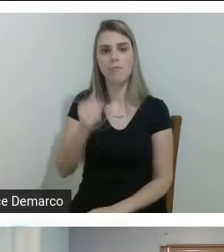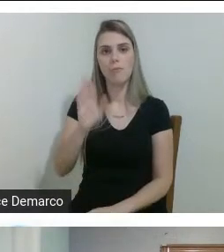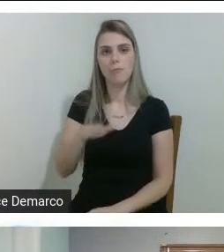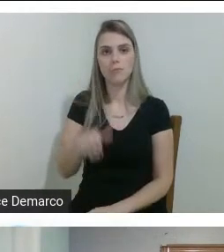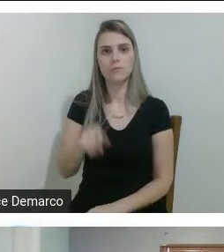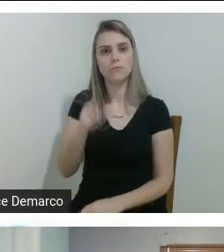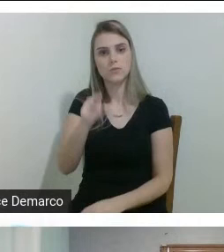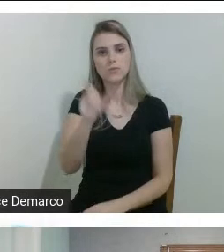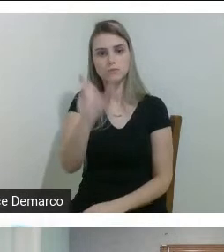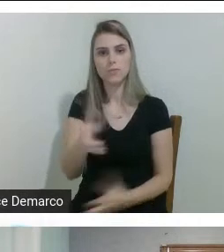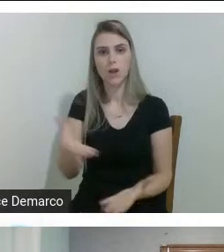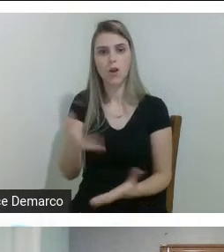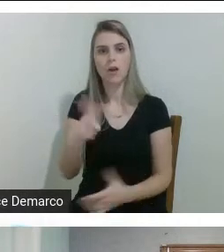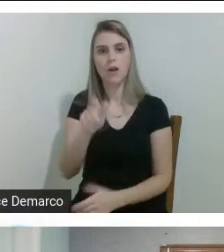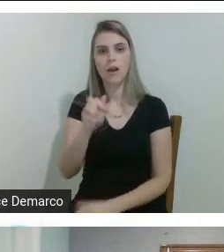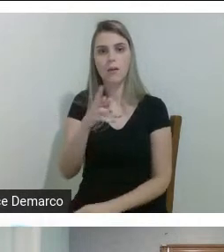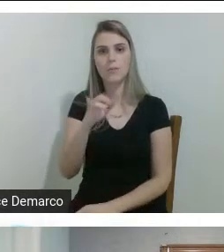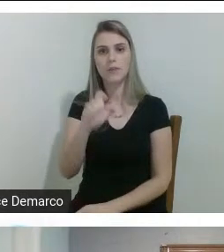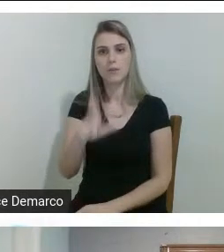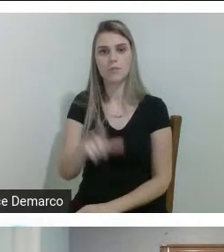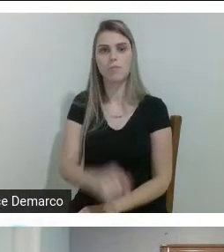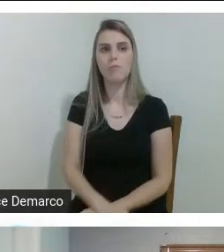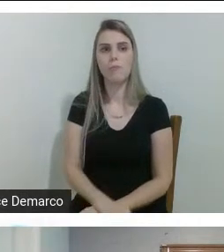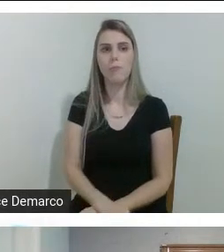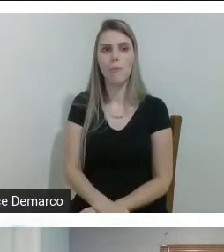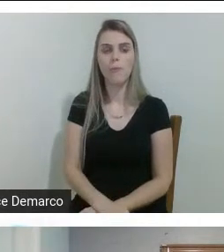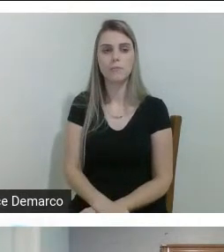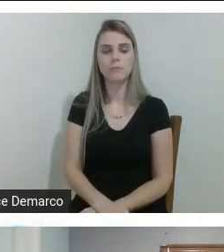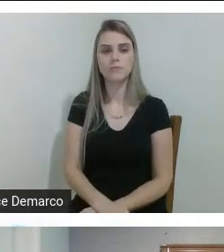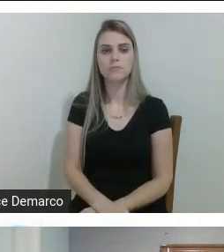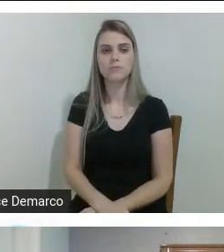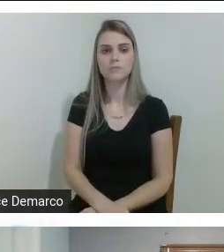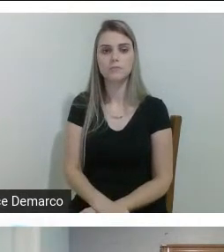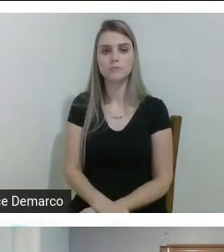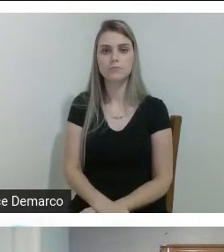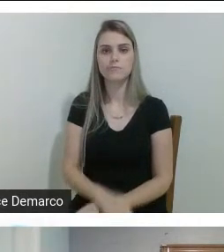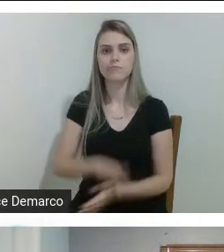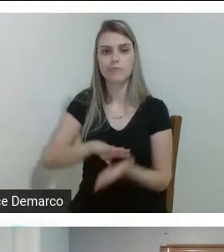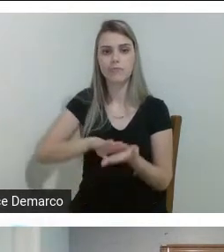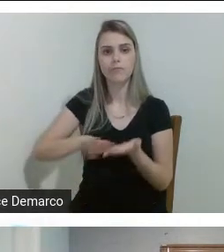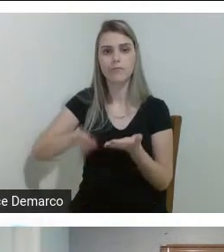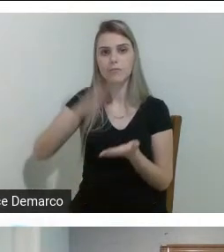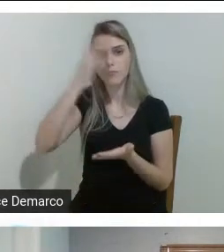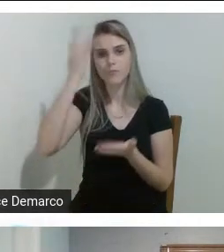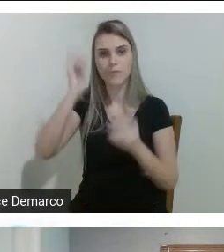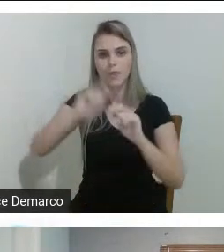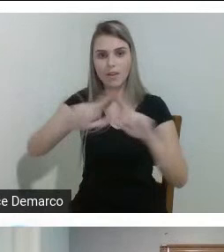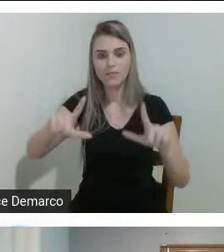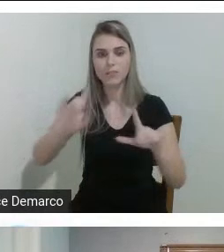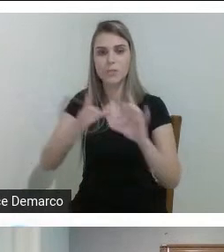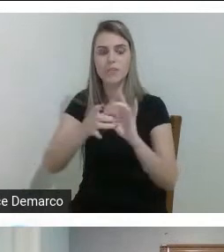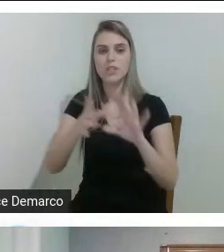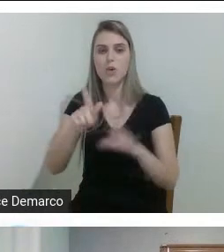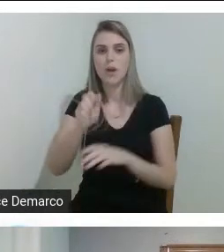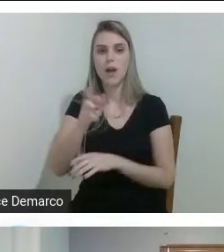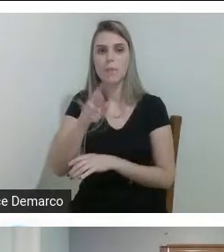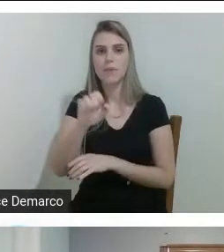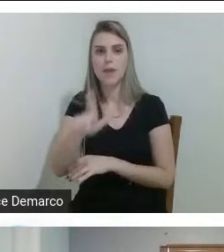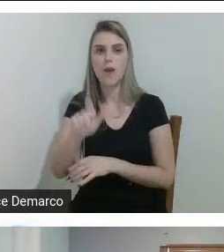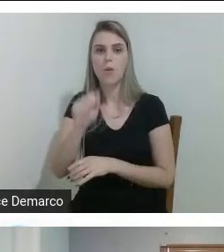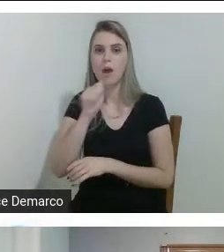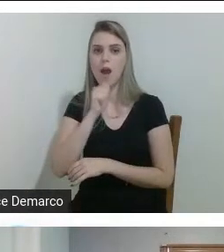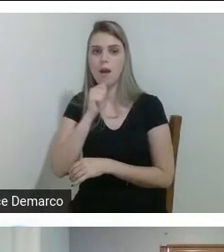Eu vou, eu vou só tirar o pessoal aqui na tela para deixar o Gabriel, a Alice e a apresentação, tá?